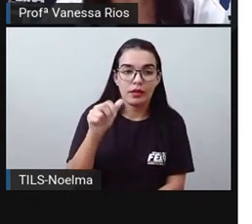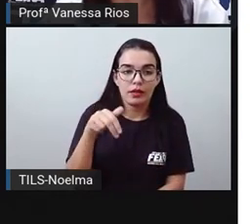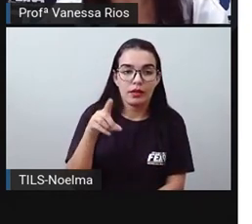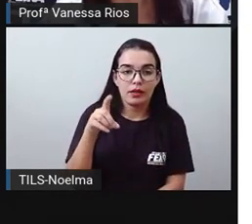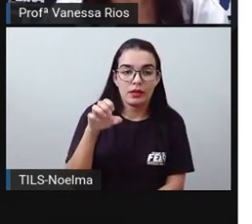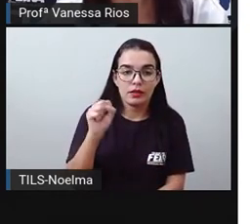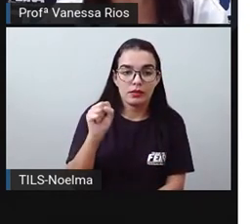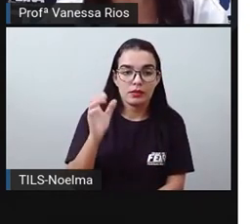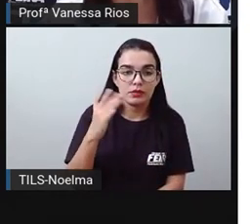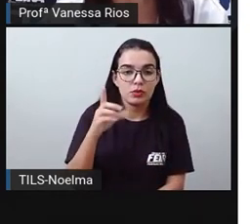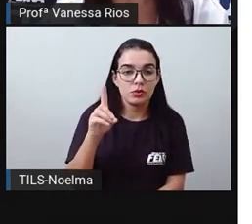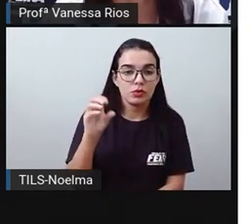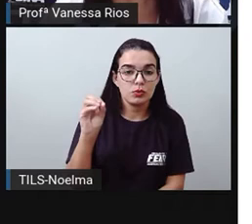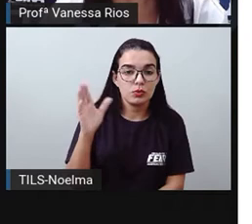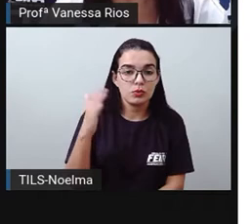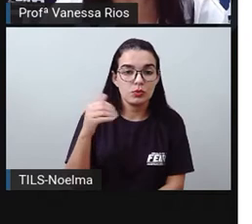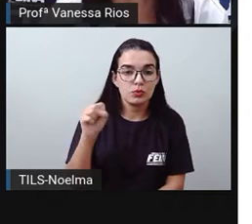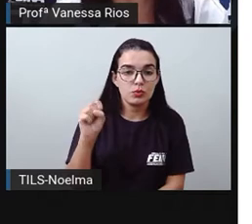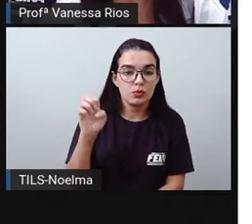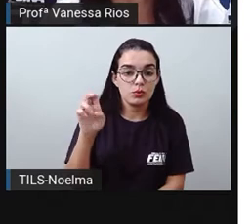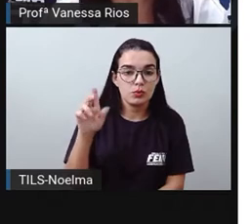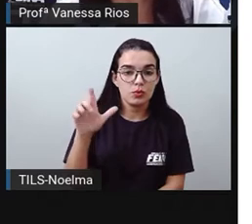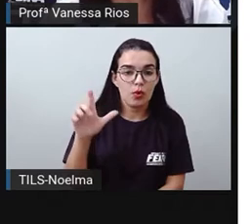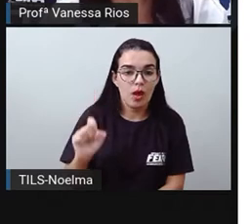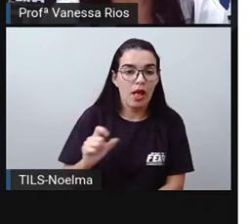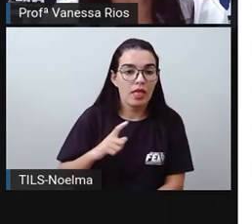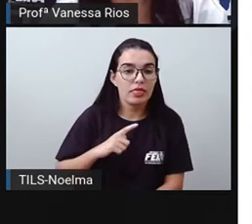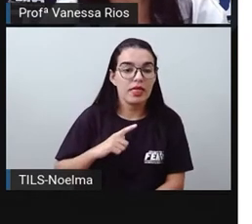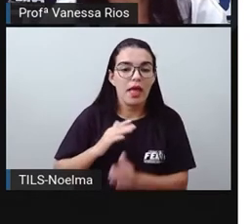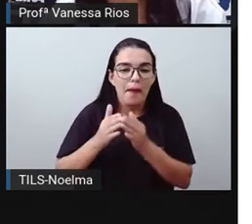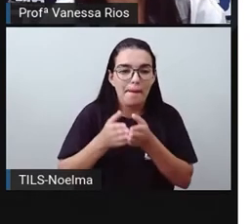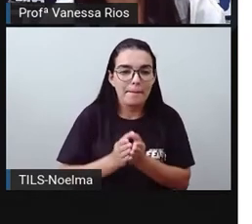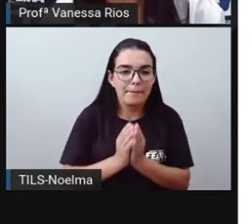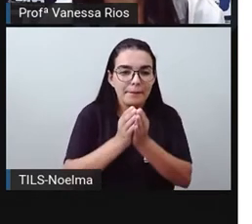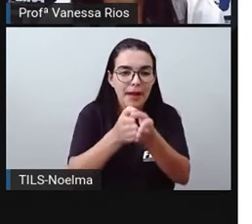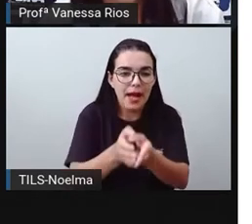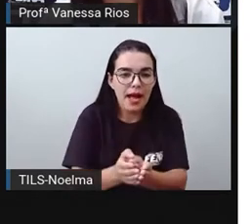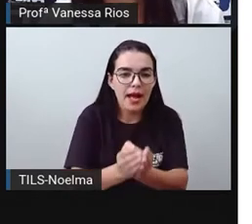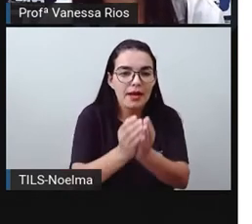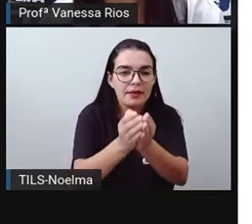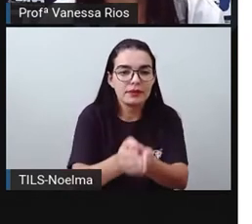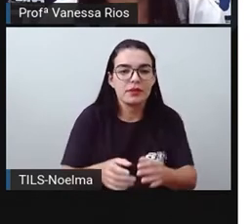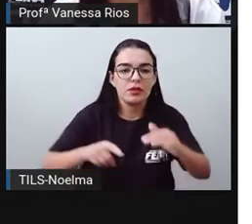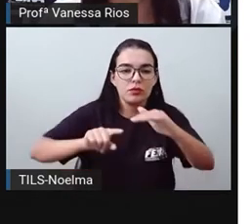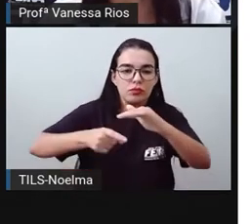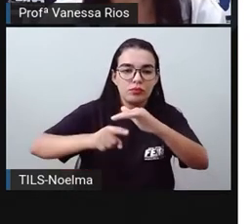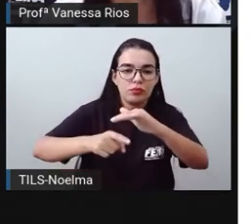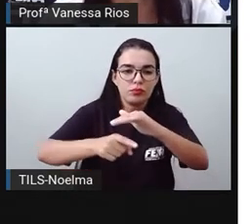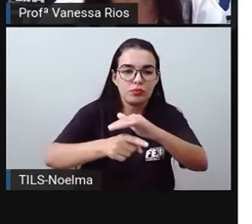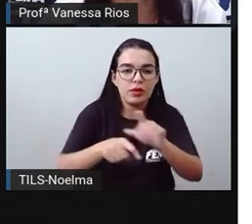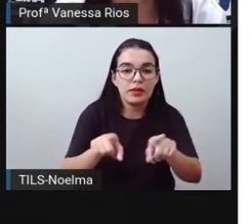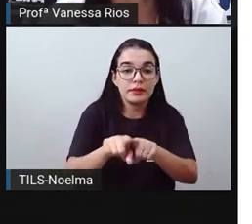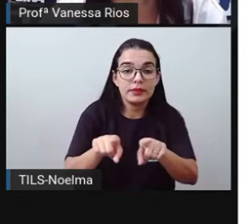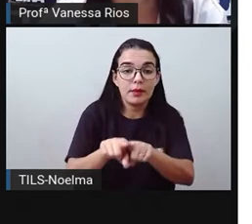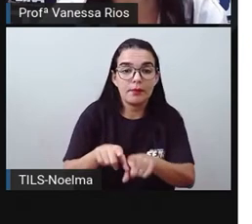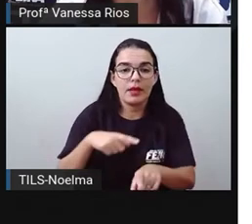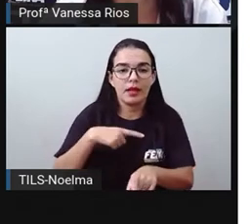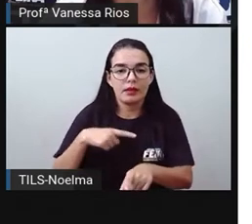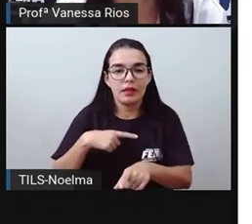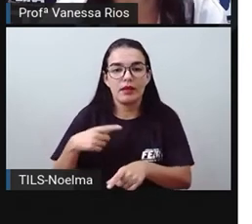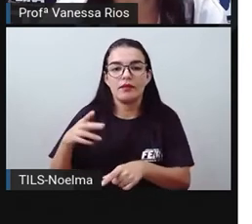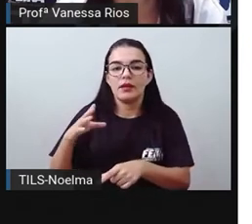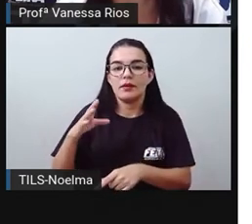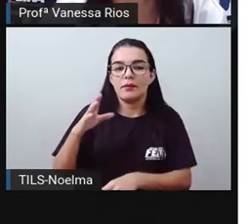com barcos a vapor. A instalação da iluminação pública a gás na cidade do Rio de Janeiro, a